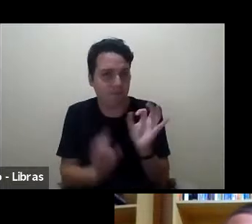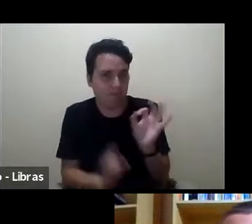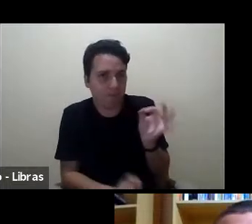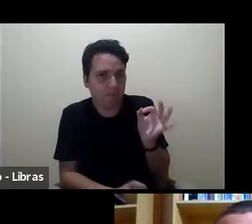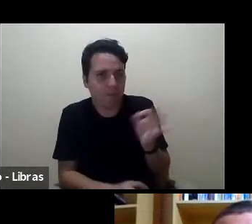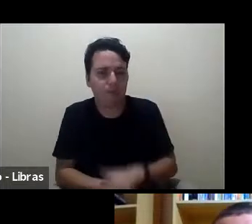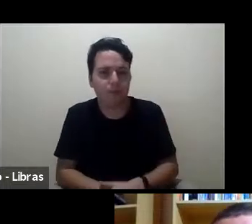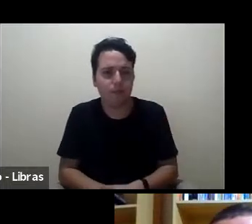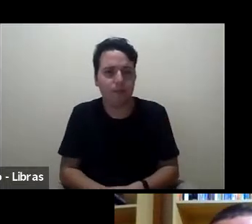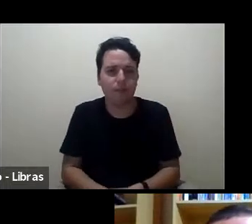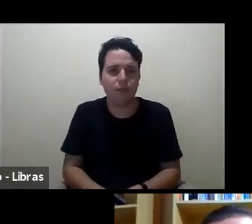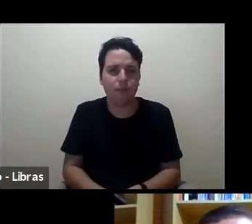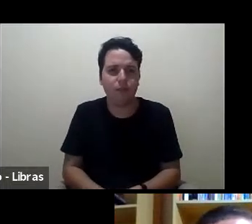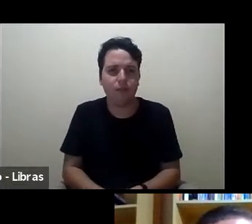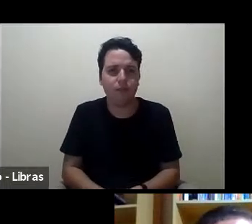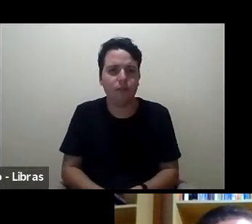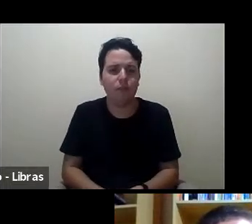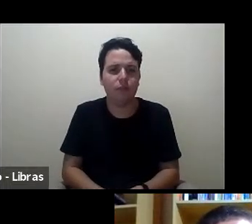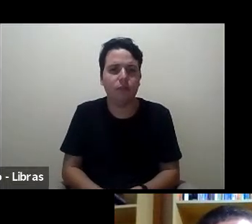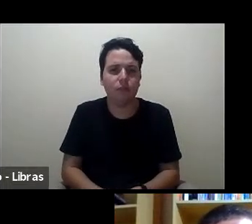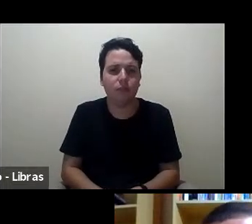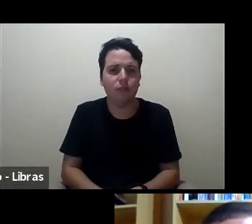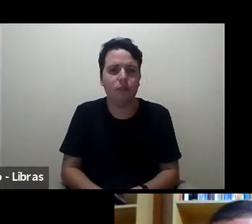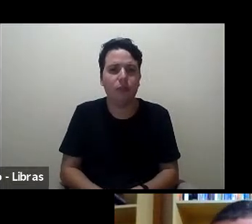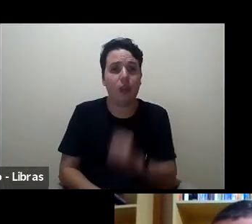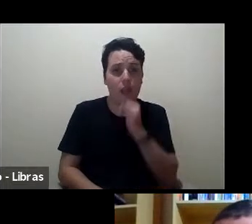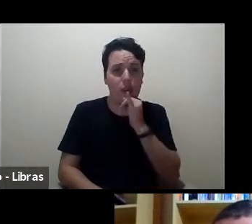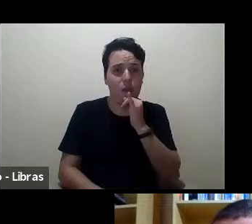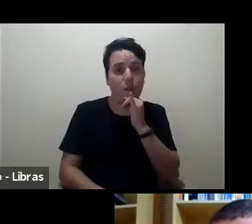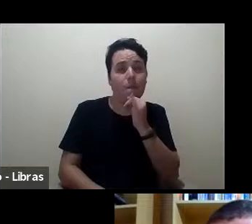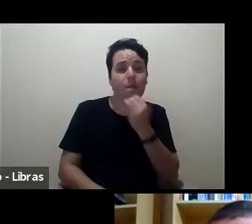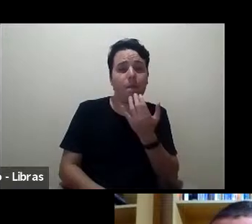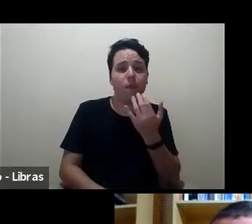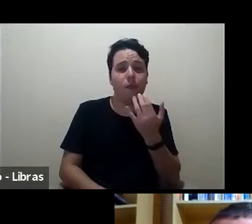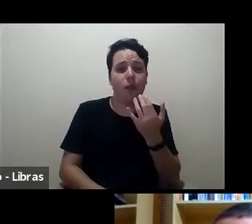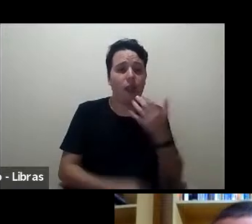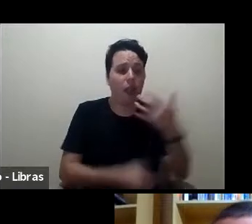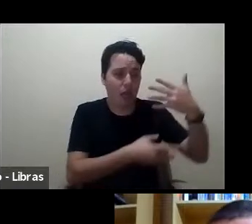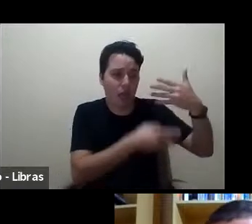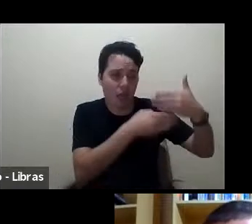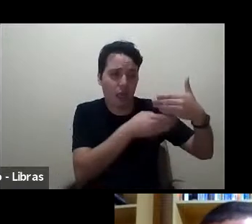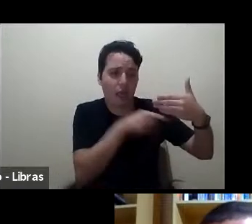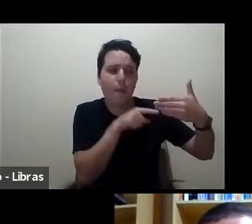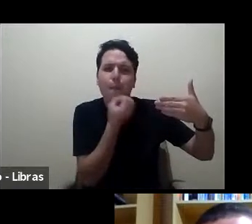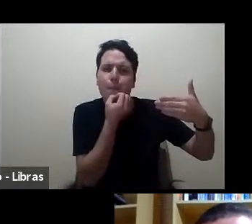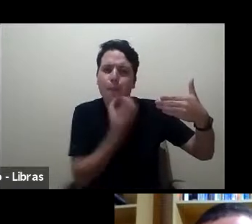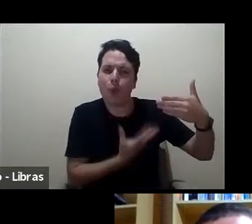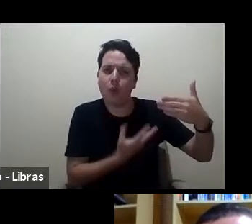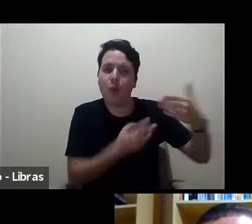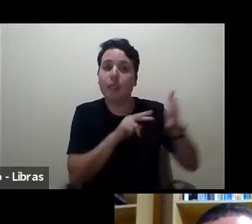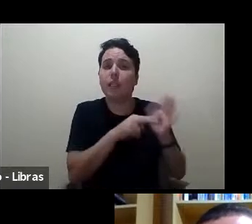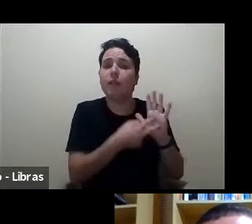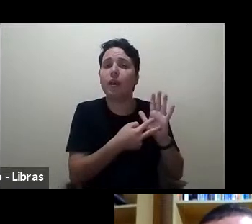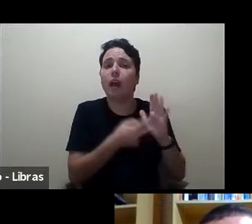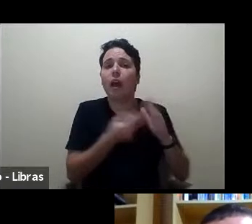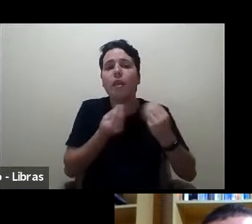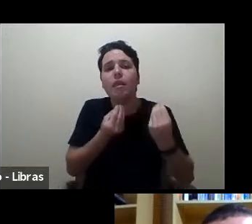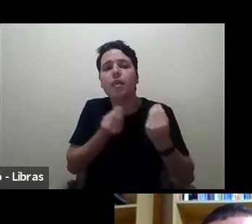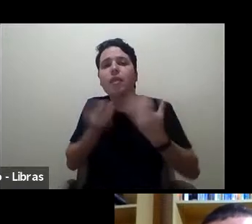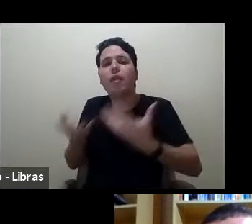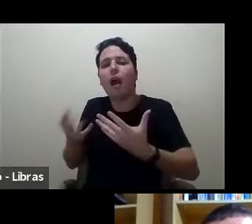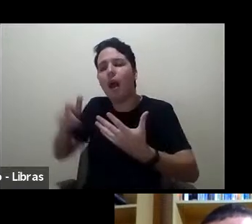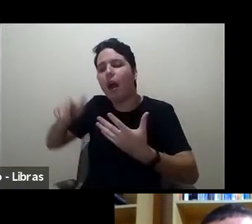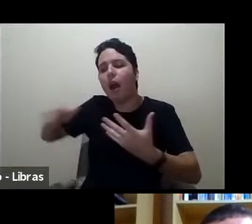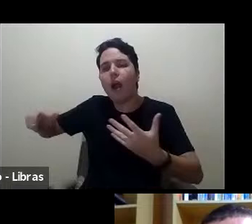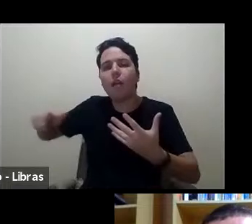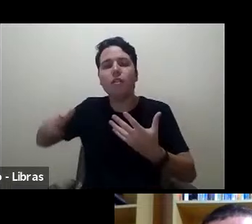Para que não termine a conversa, uma boa resenha é um convite a ler